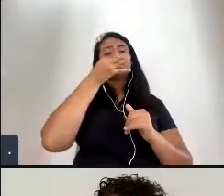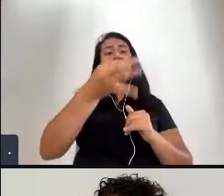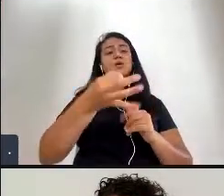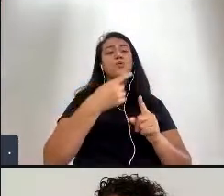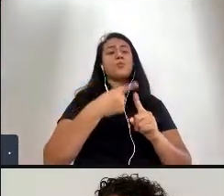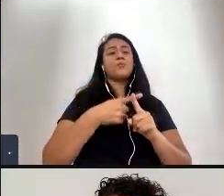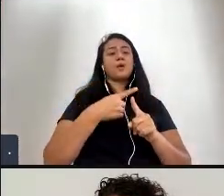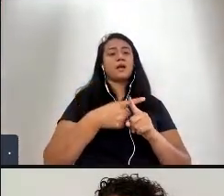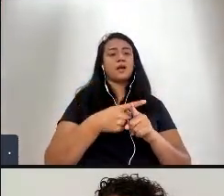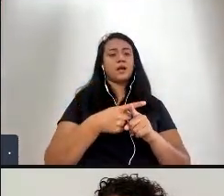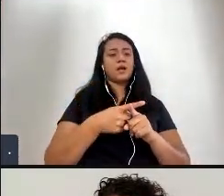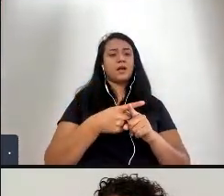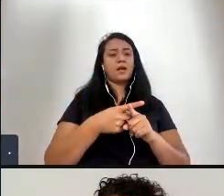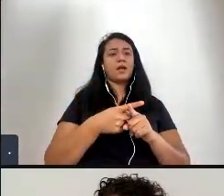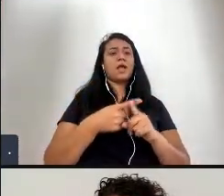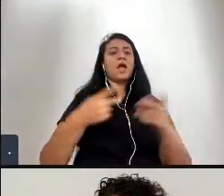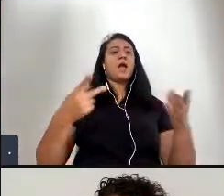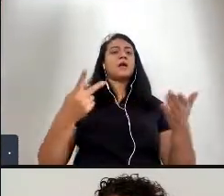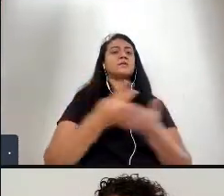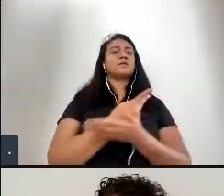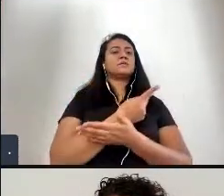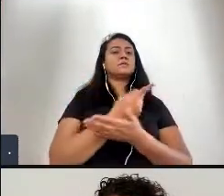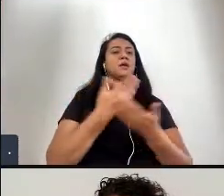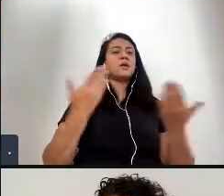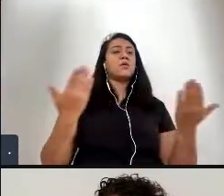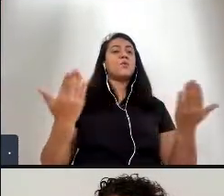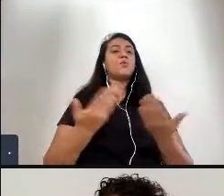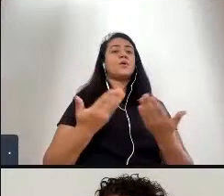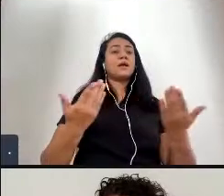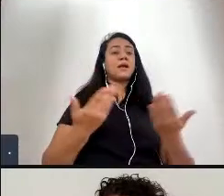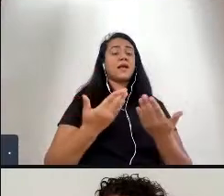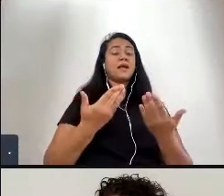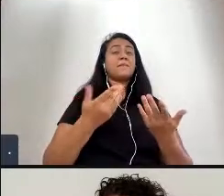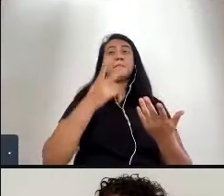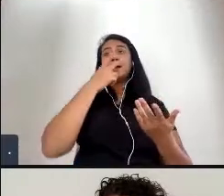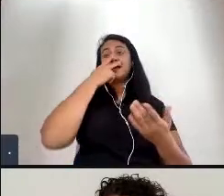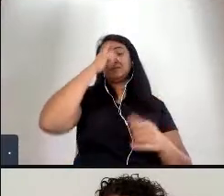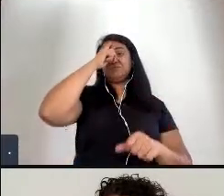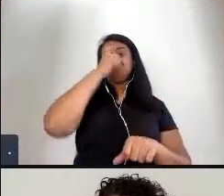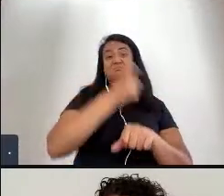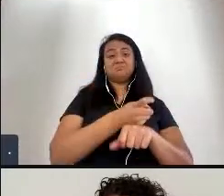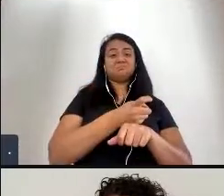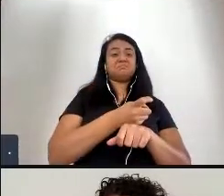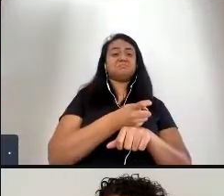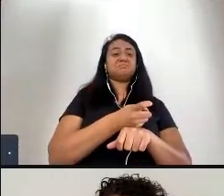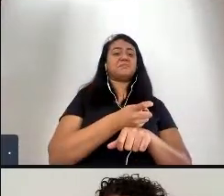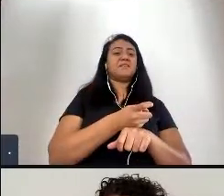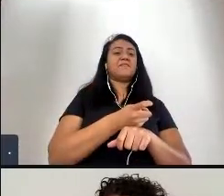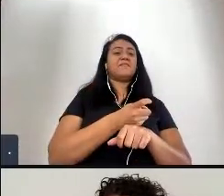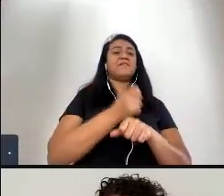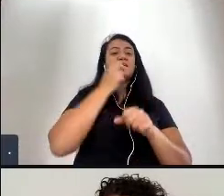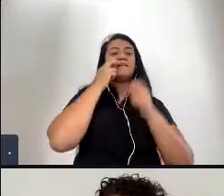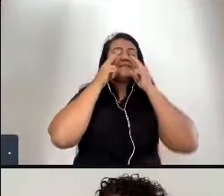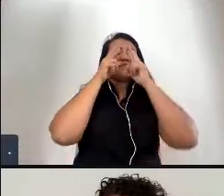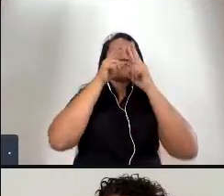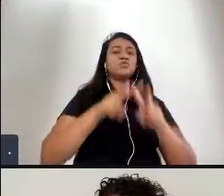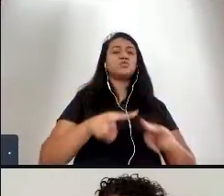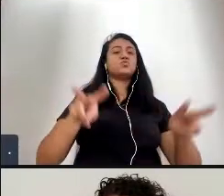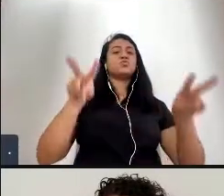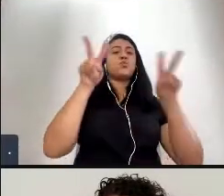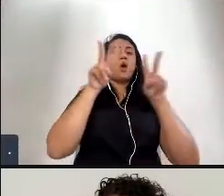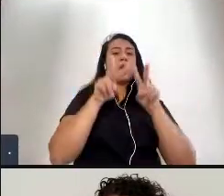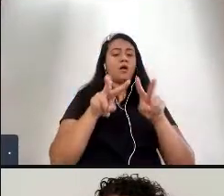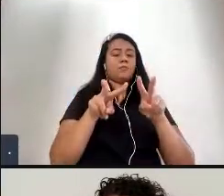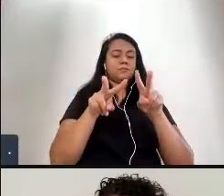é a questão do analfabetismo visual e isso é uma coisa que passa pela educação e eu vou explicar mais ou menos